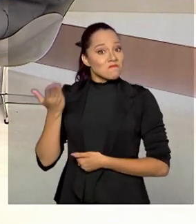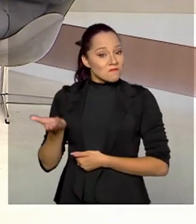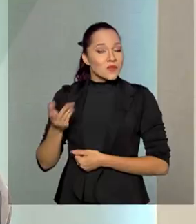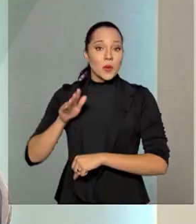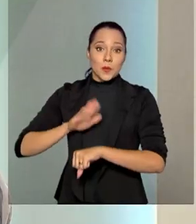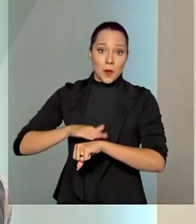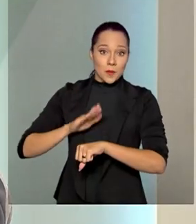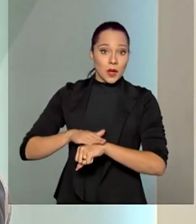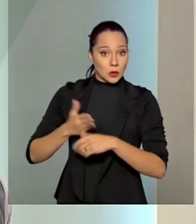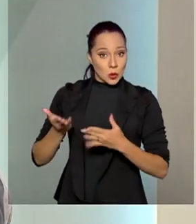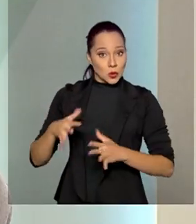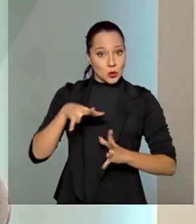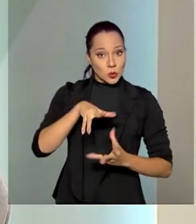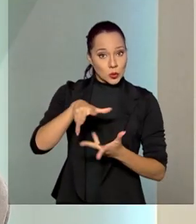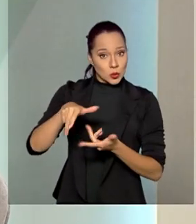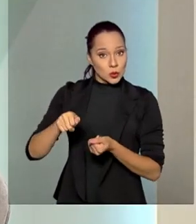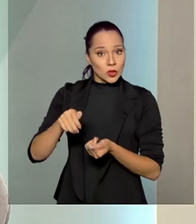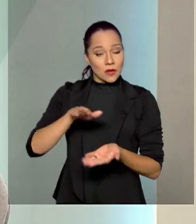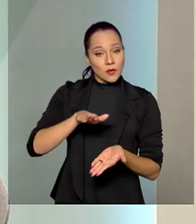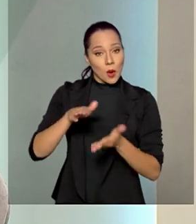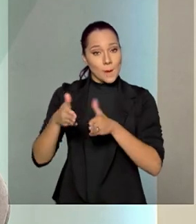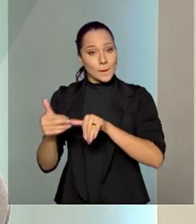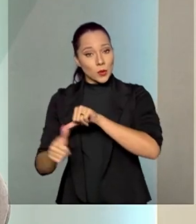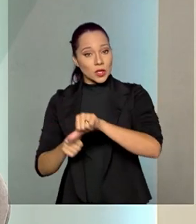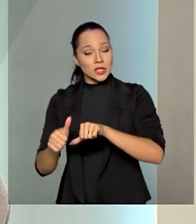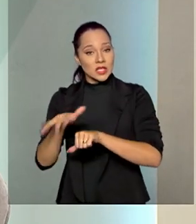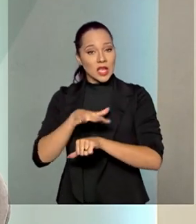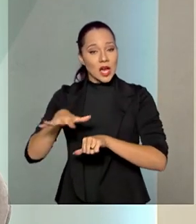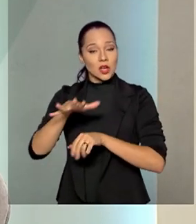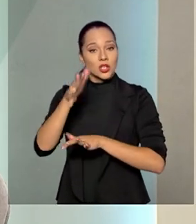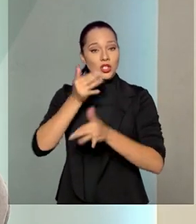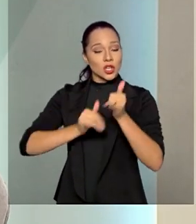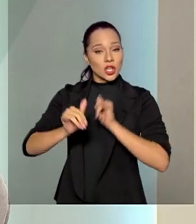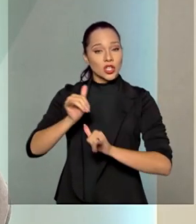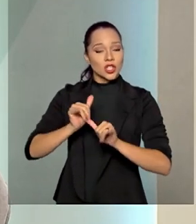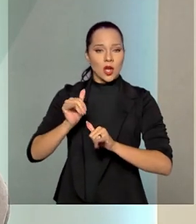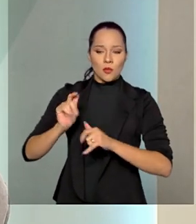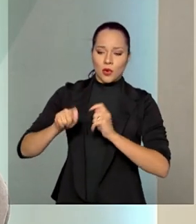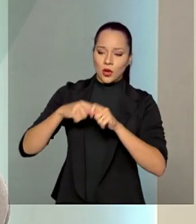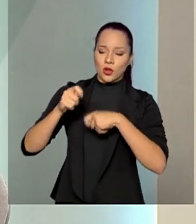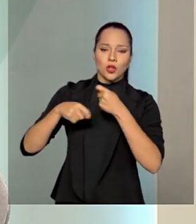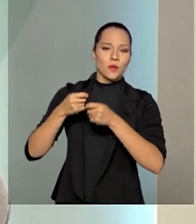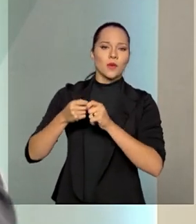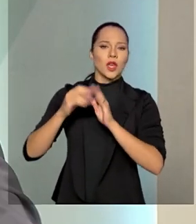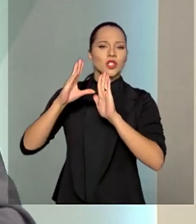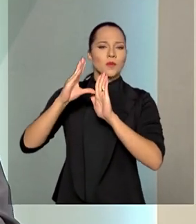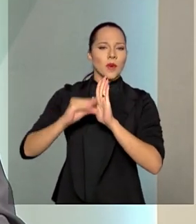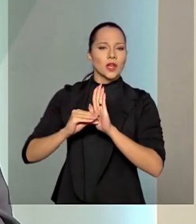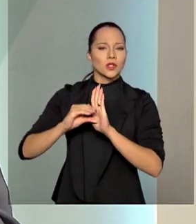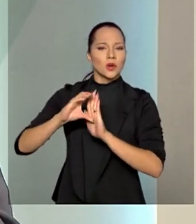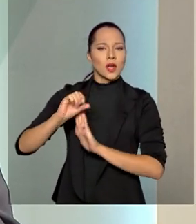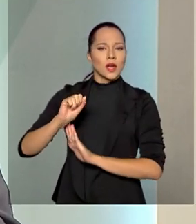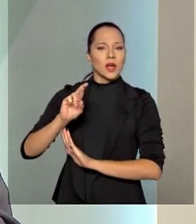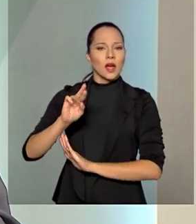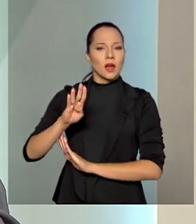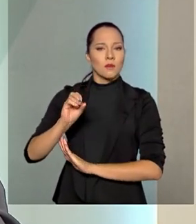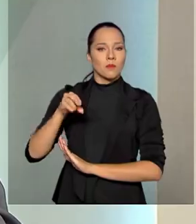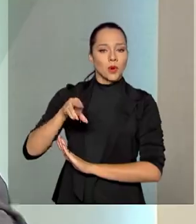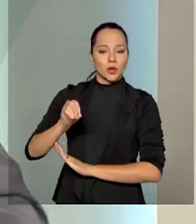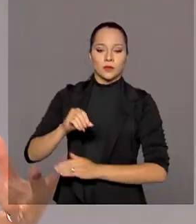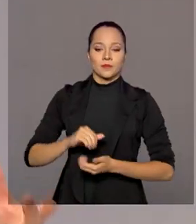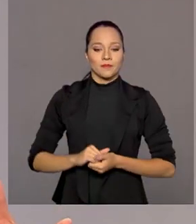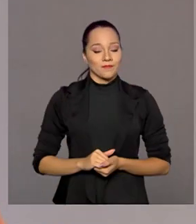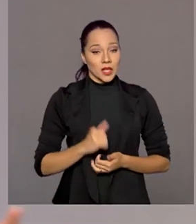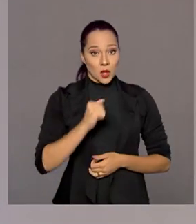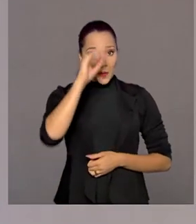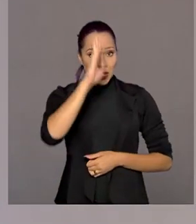em que o mundo vive uma transição energética para uma economia de baixo carbono. Ministro, o Brasil, então, é